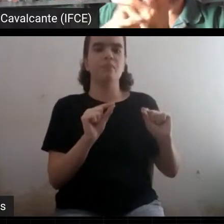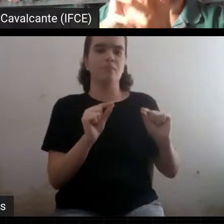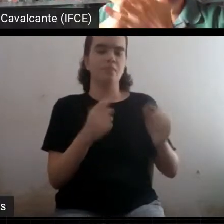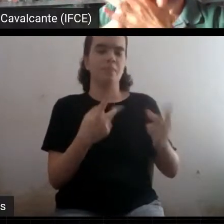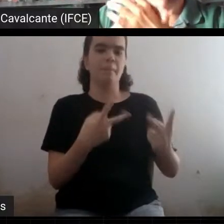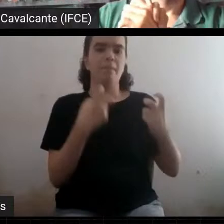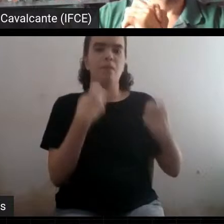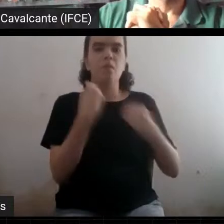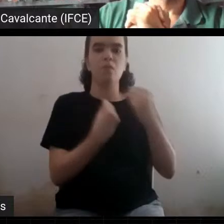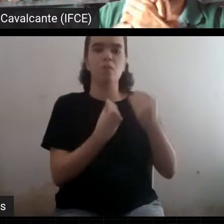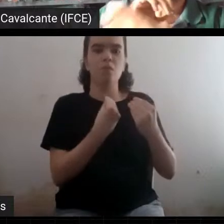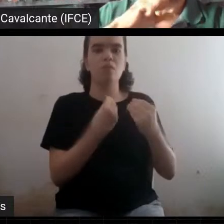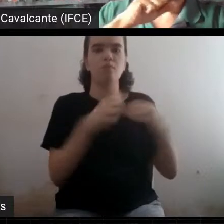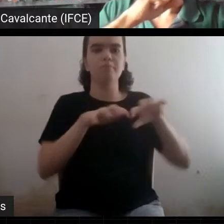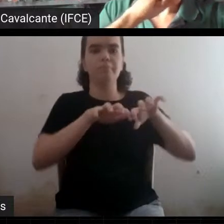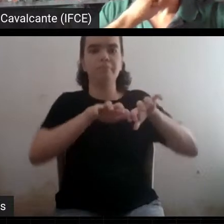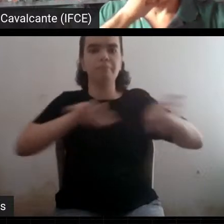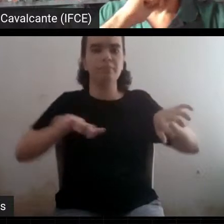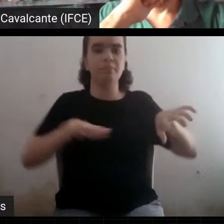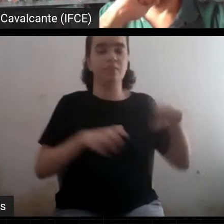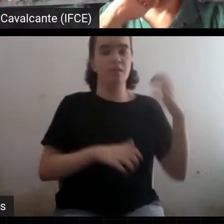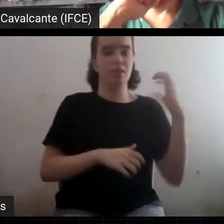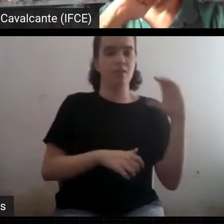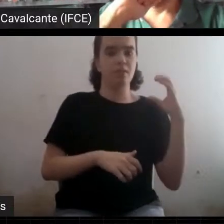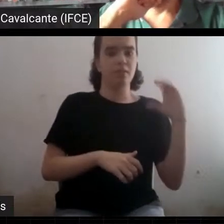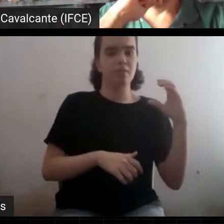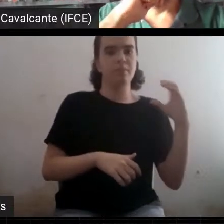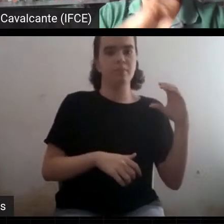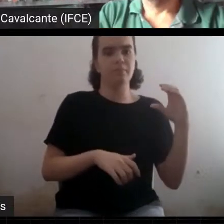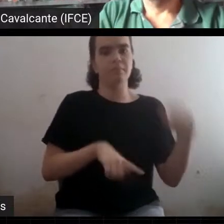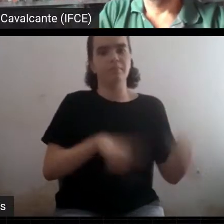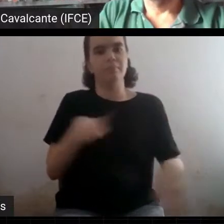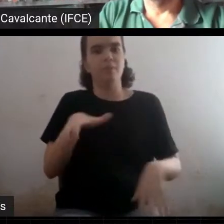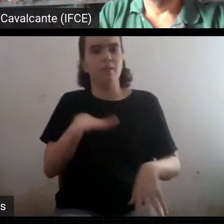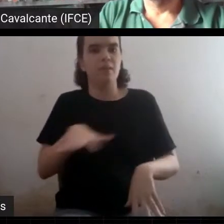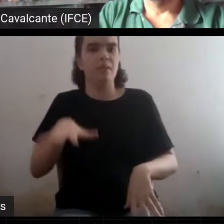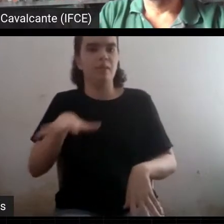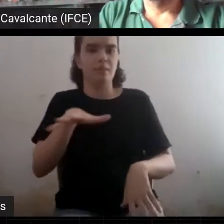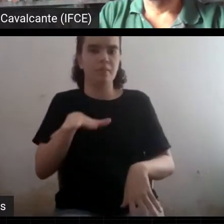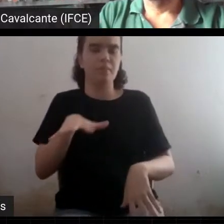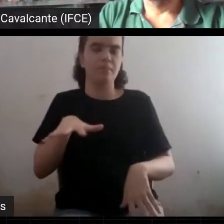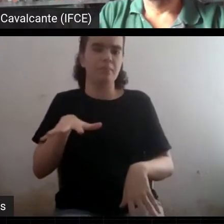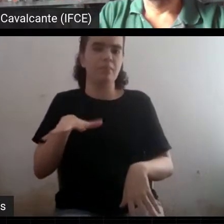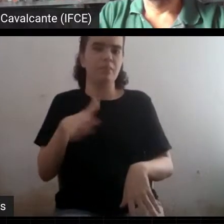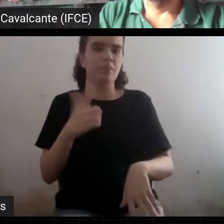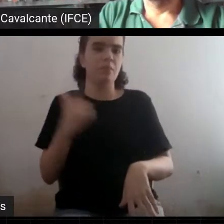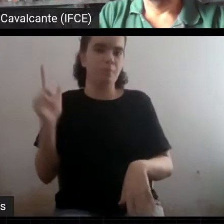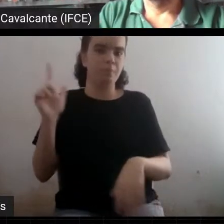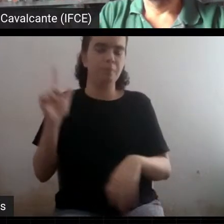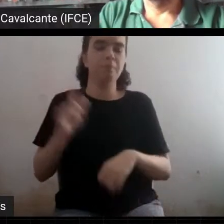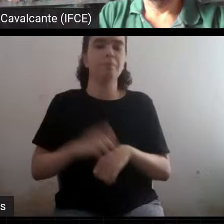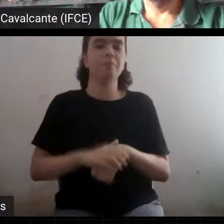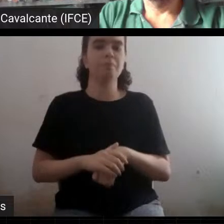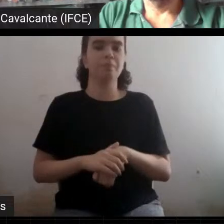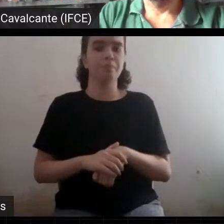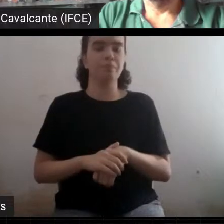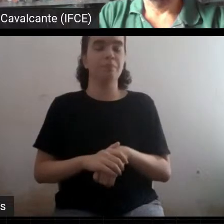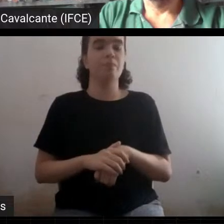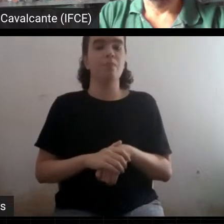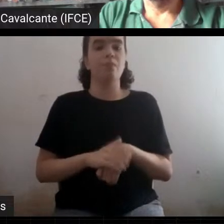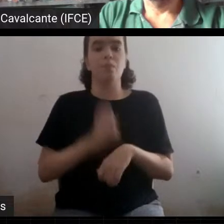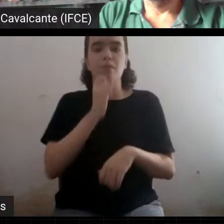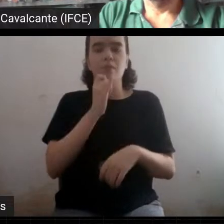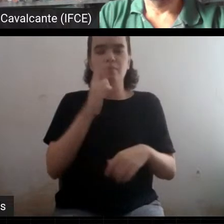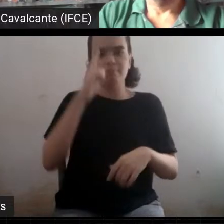que é pseudociência. Então, que Karl Popper fez foi dizer assim, olha, uma teoria para ser científica, ela tem que